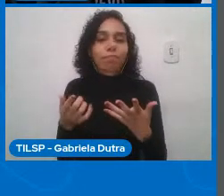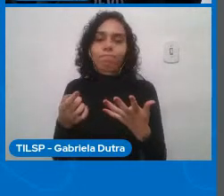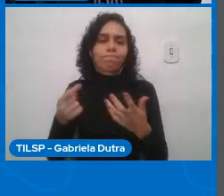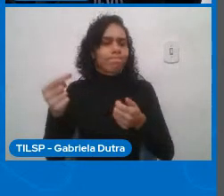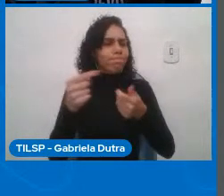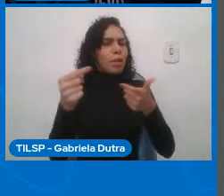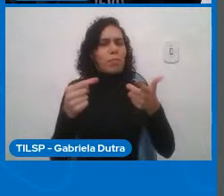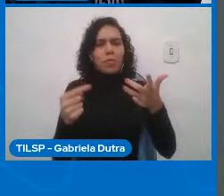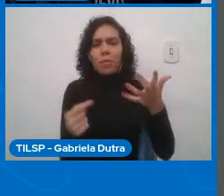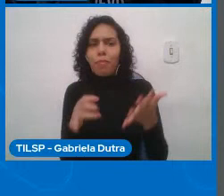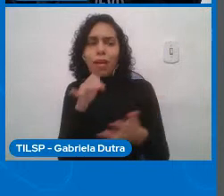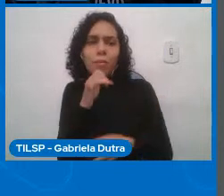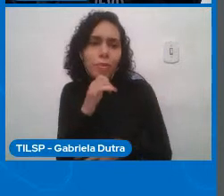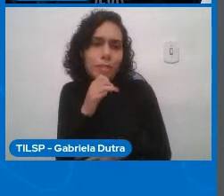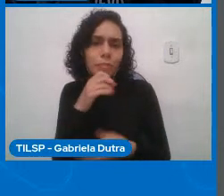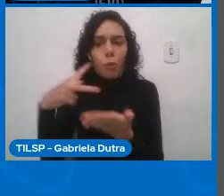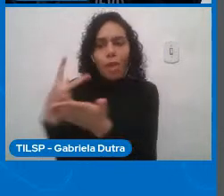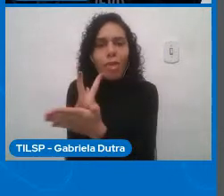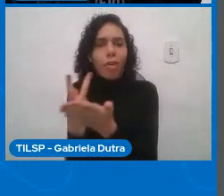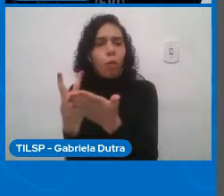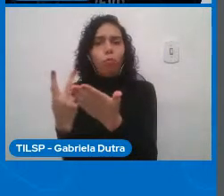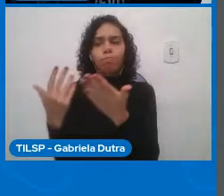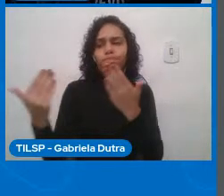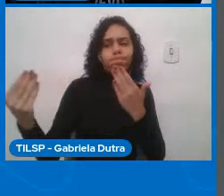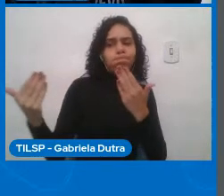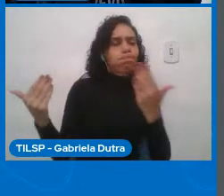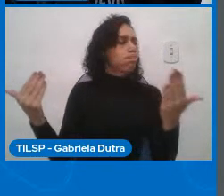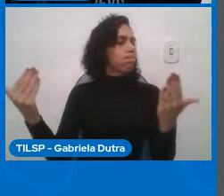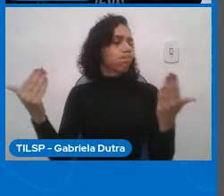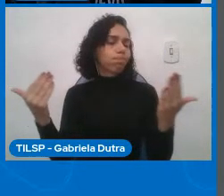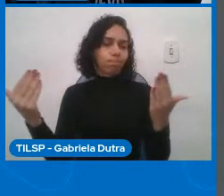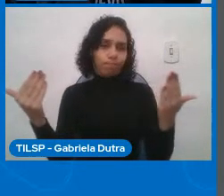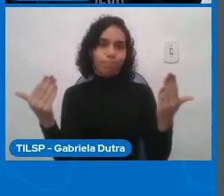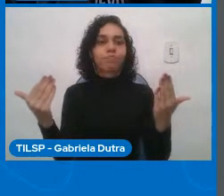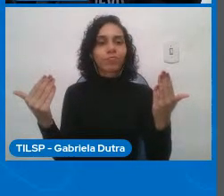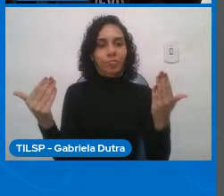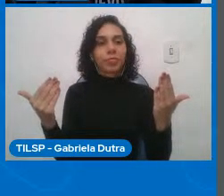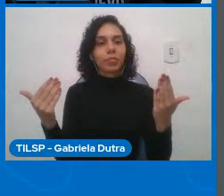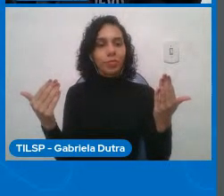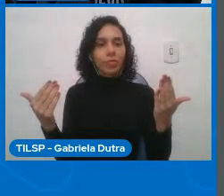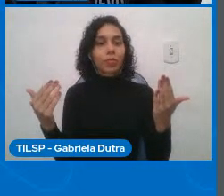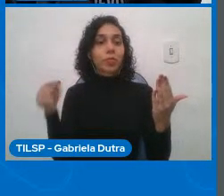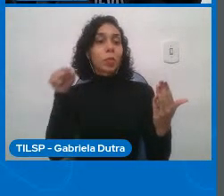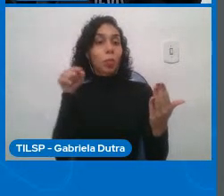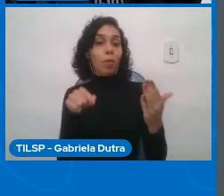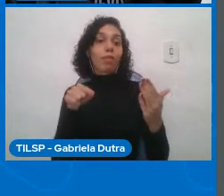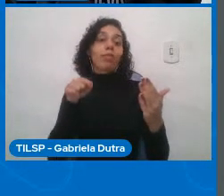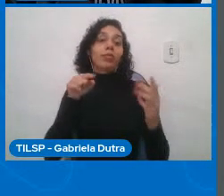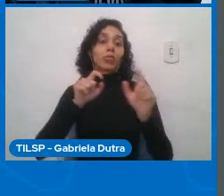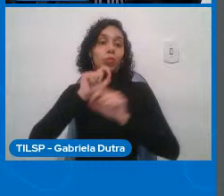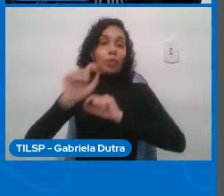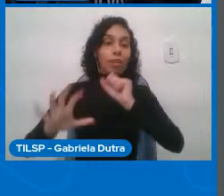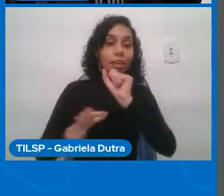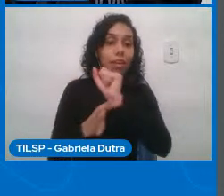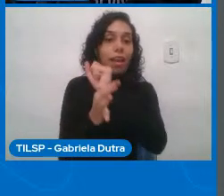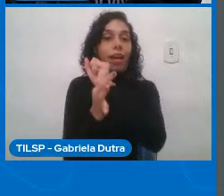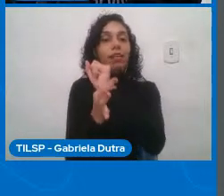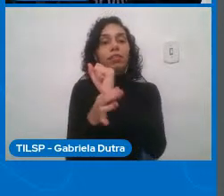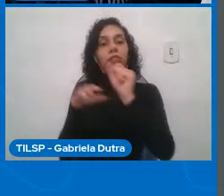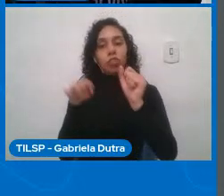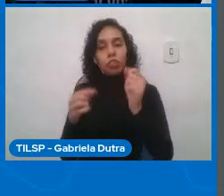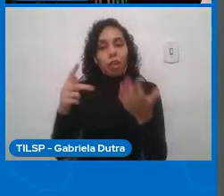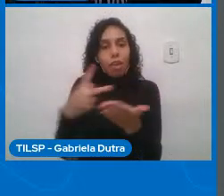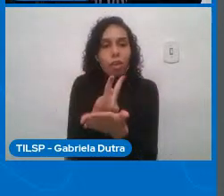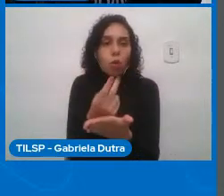que garantam que os erros que ocorrerem não afetam as pessoas de forma negativa